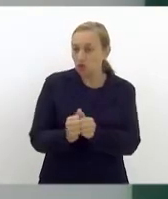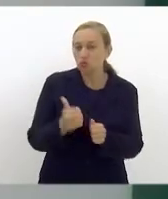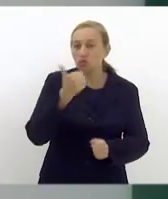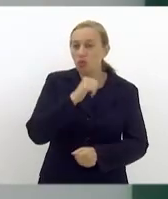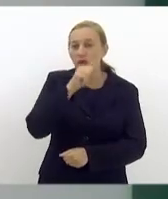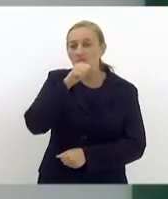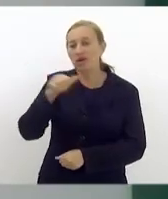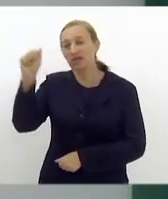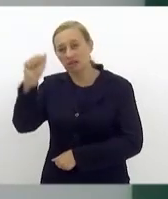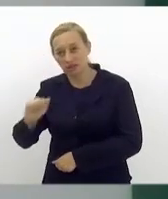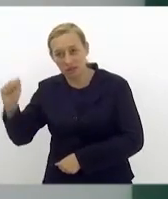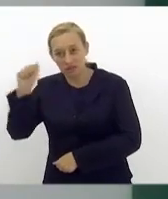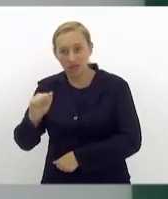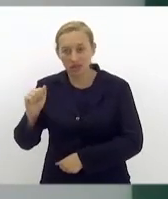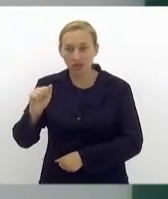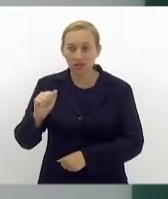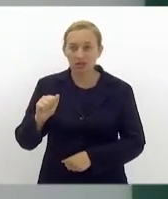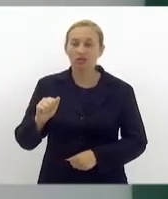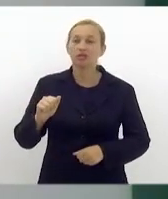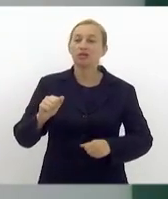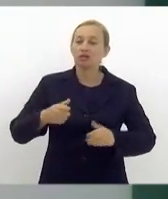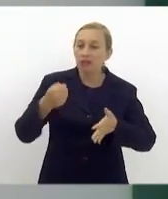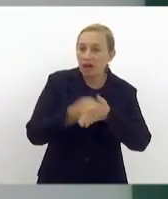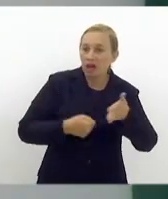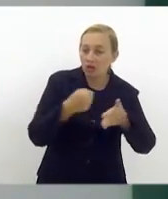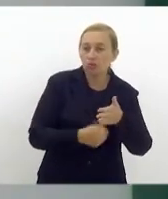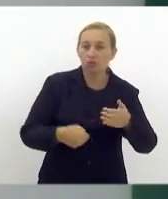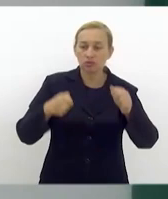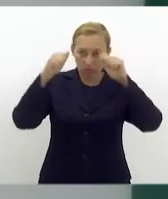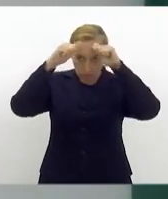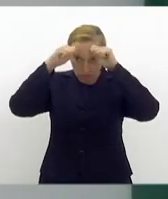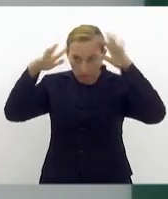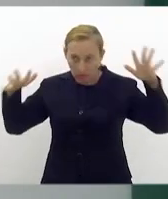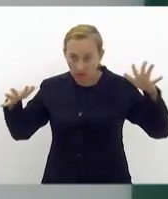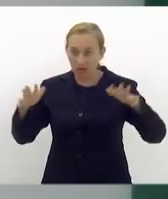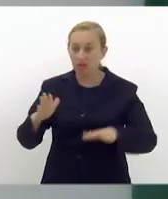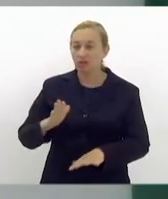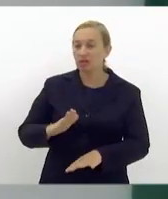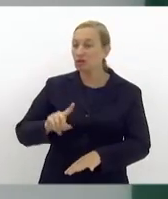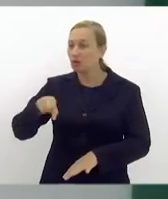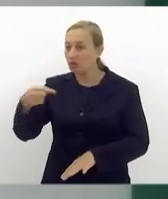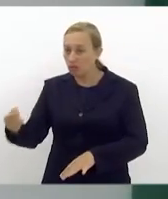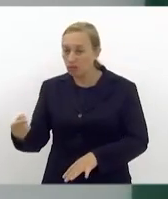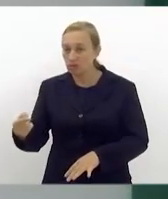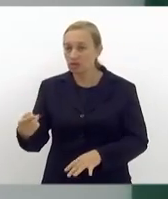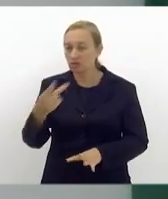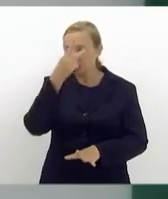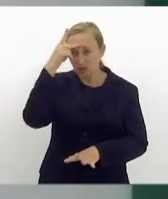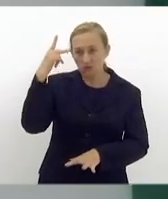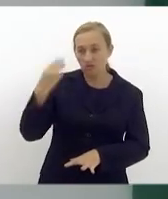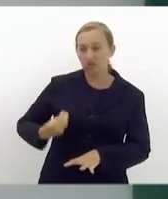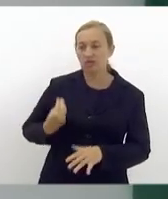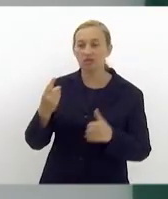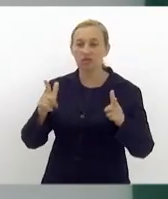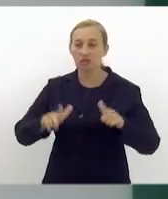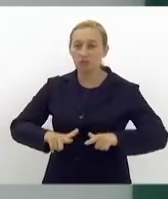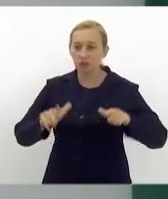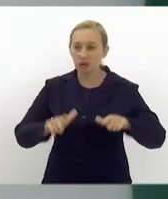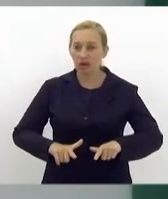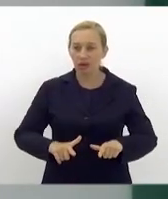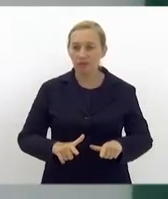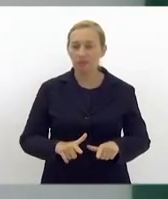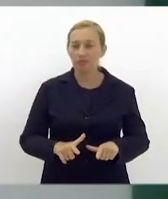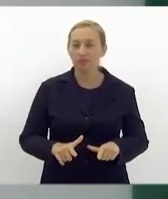associações, em prol dos autistas e aos demais senhores aqui que estão presentes